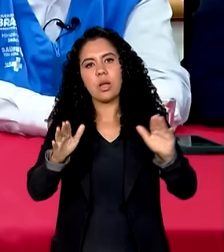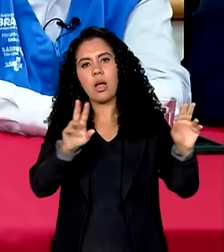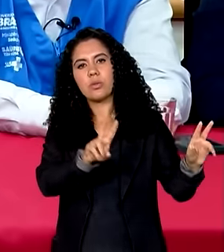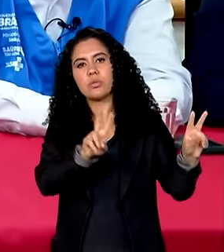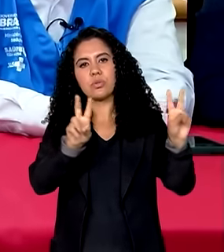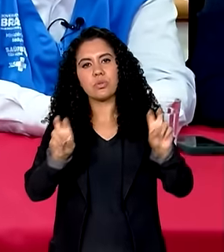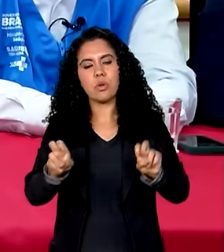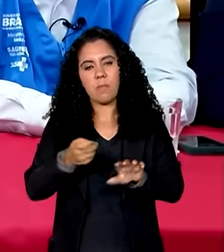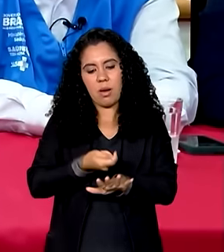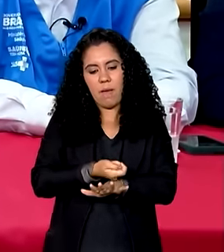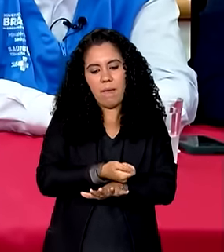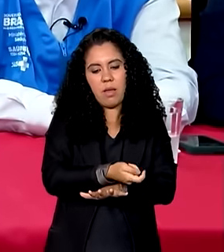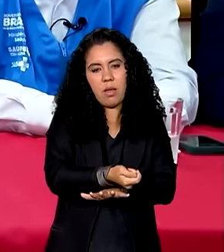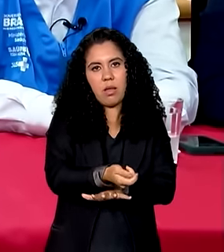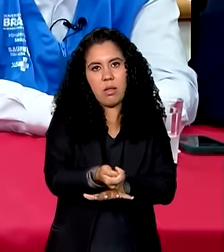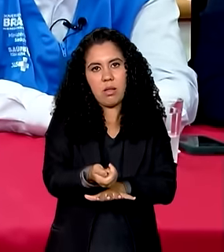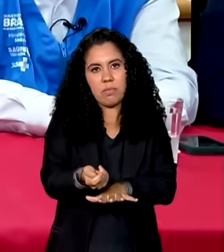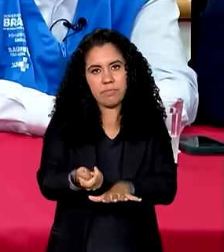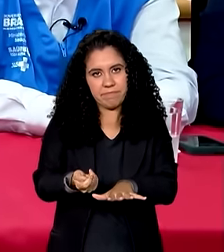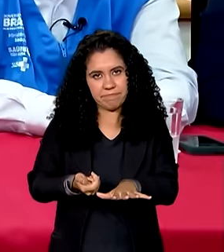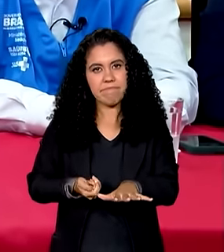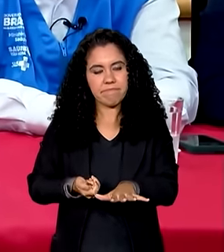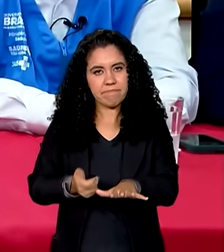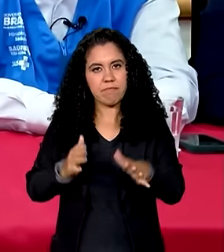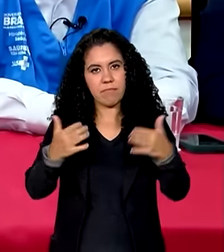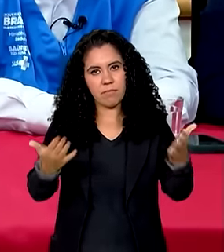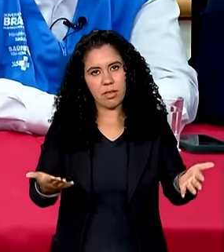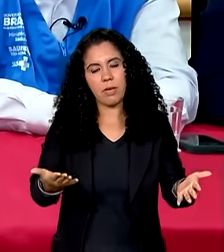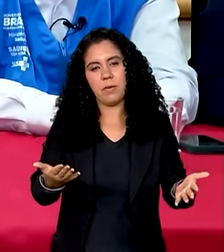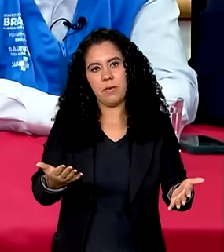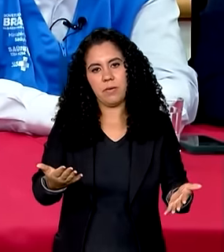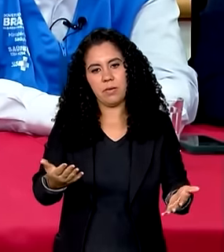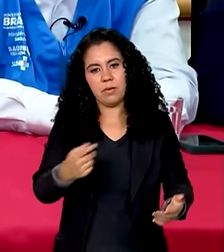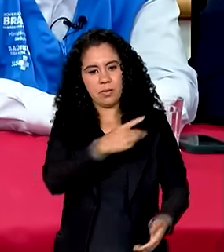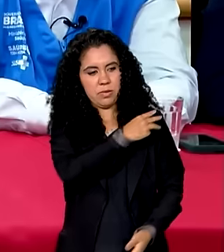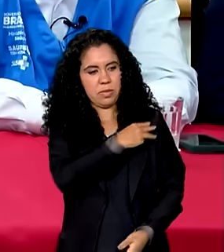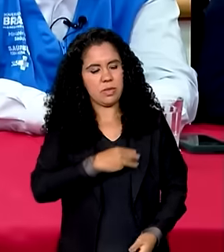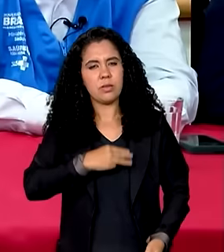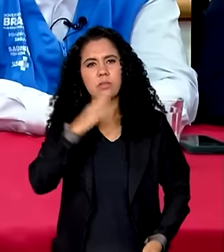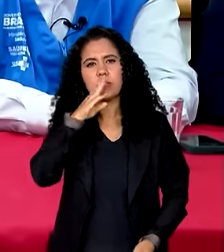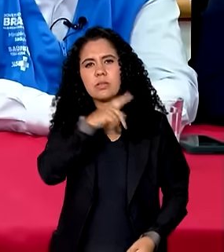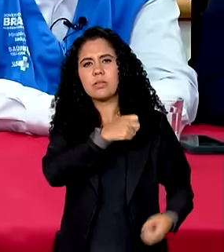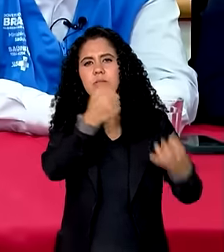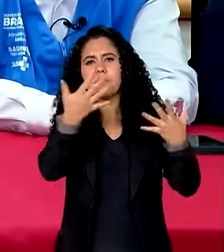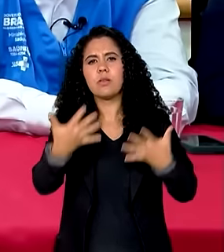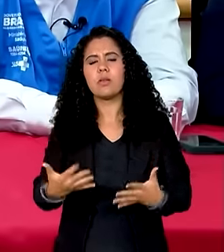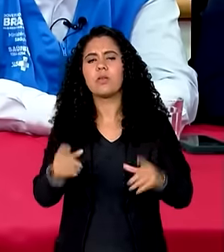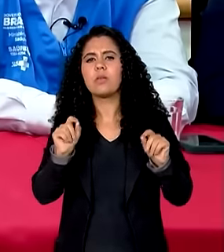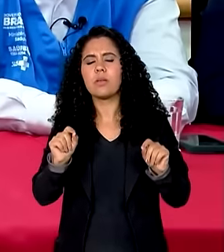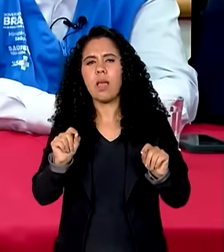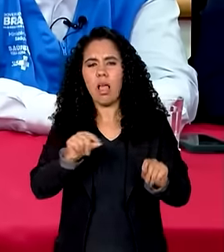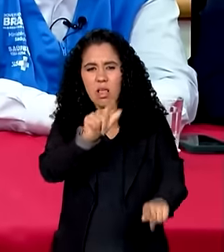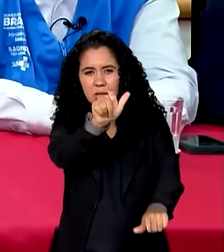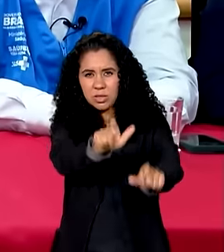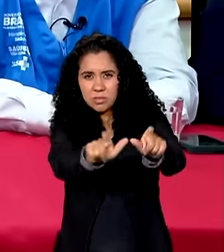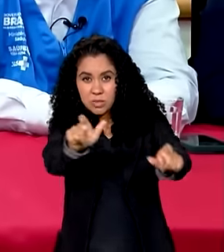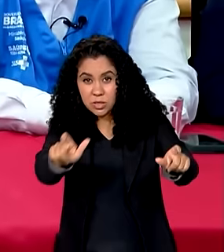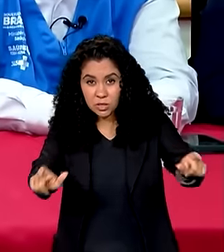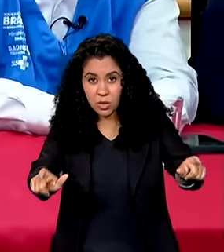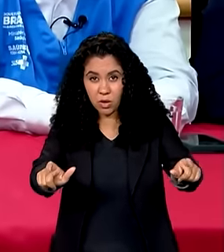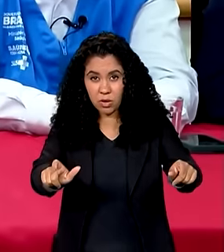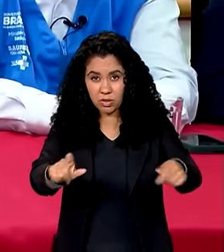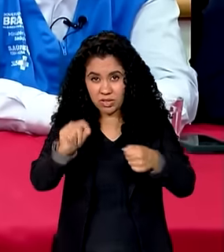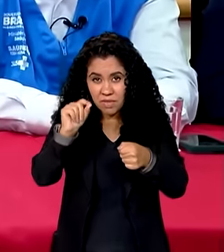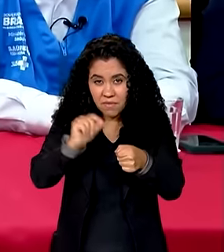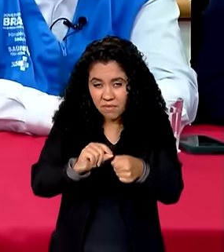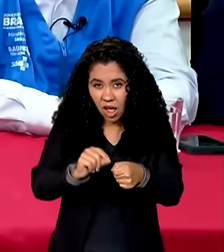as fake news ministro Pimenta o senhor vai muito bem quando diz o seguinte essas pessoas que estão fazendo isso nesse